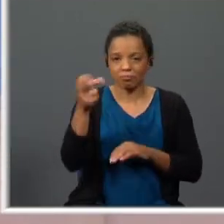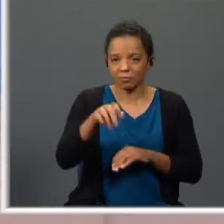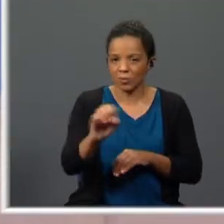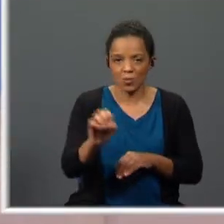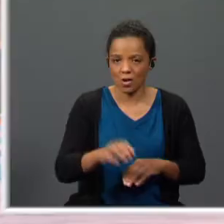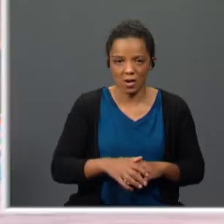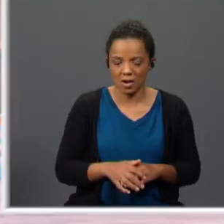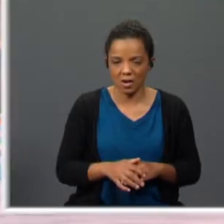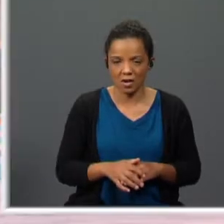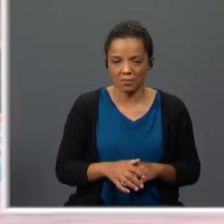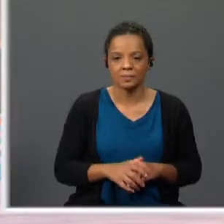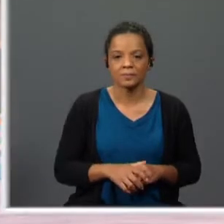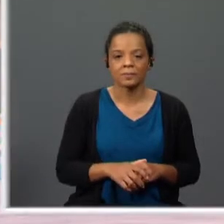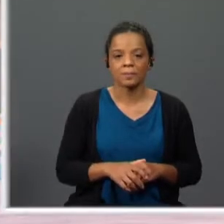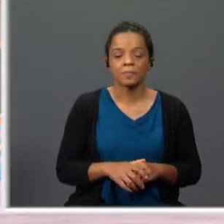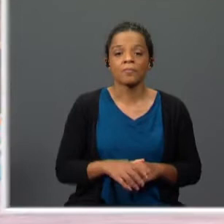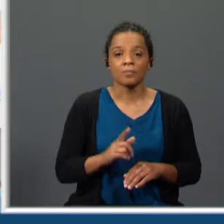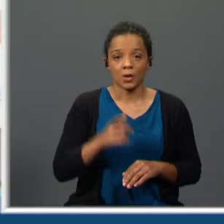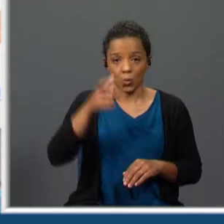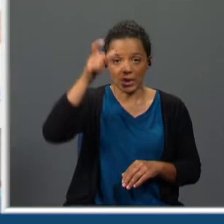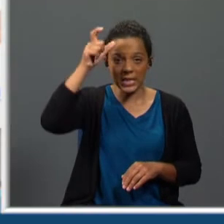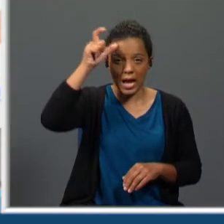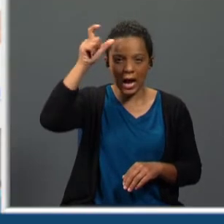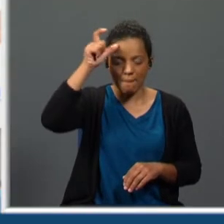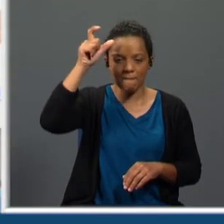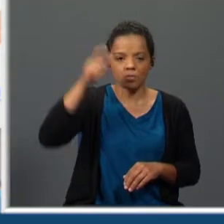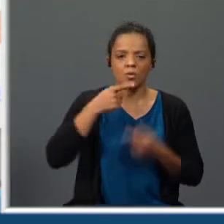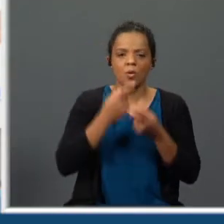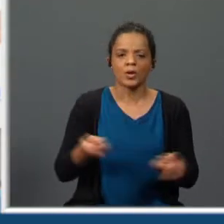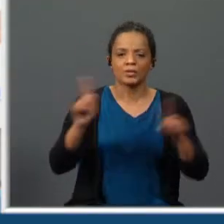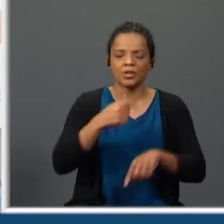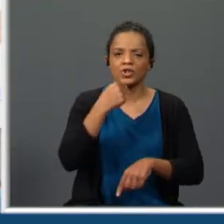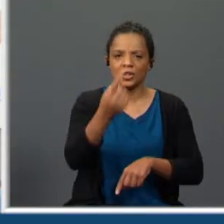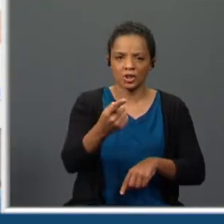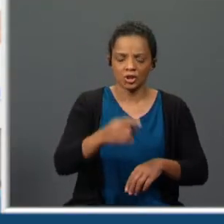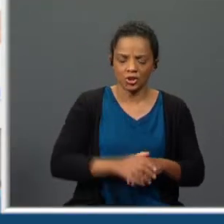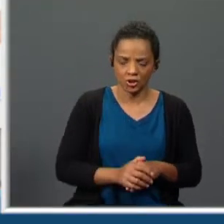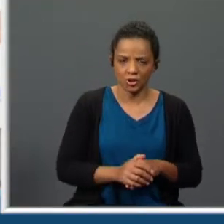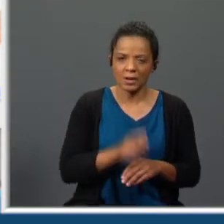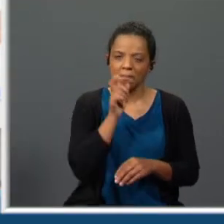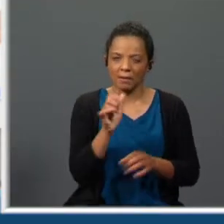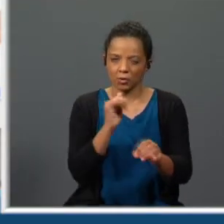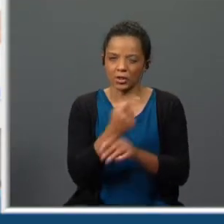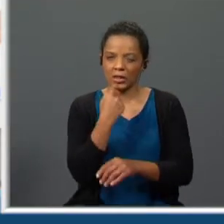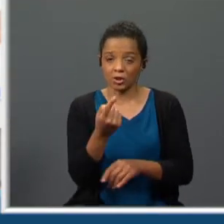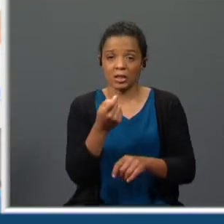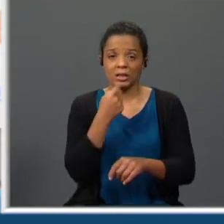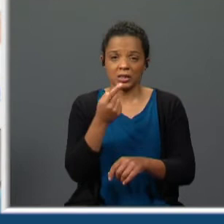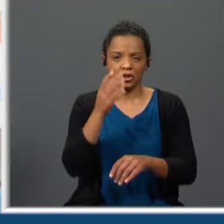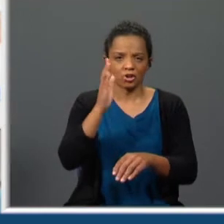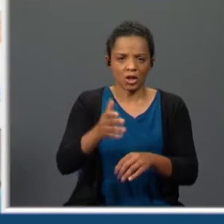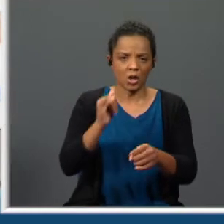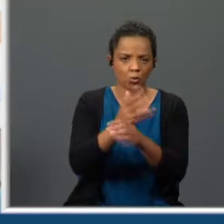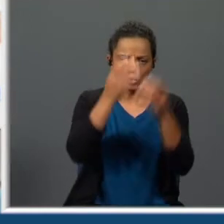acontecer e o diabo volta a dizer a brisa e da vaz por outras palavras aquilo que já disse a outras